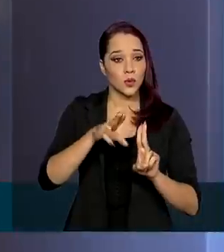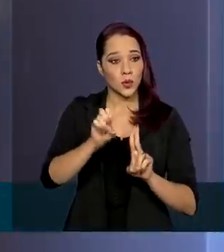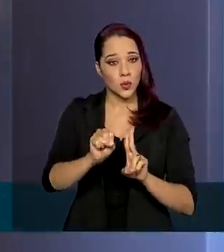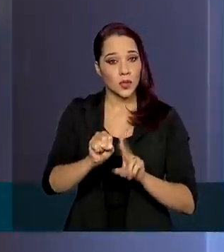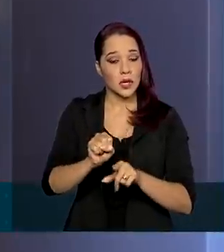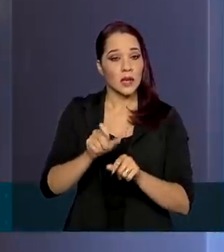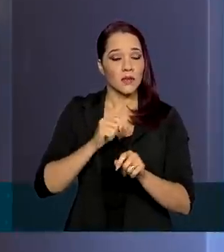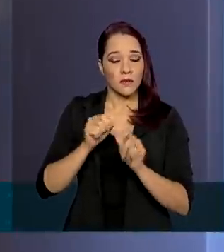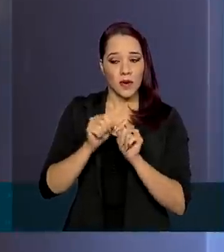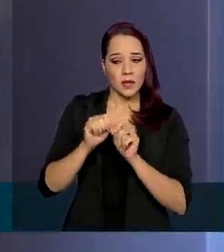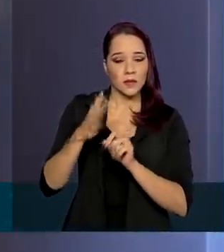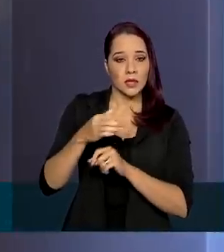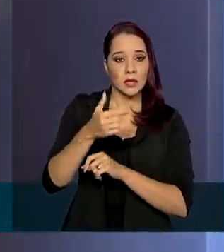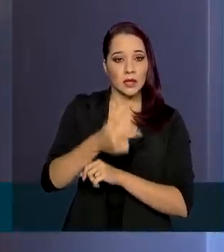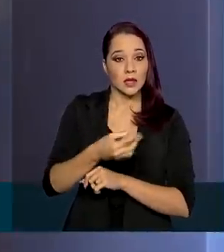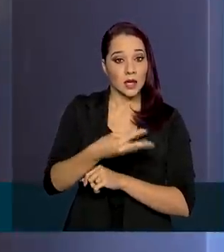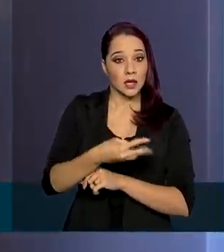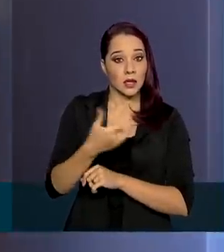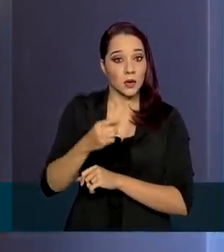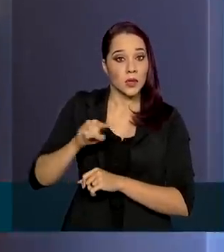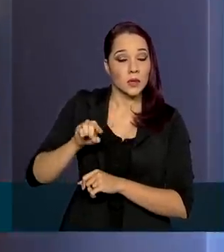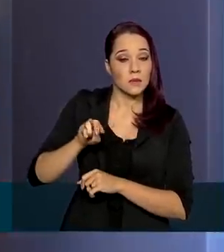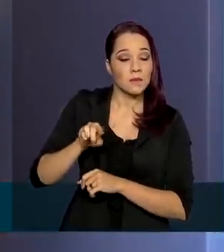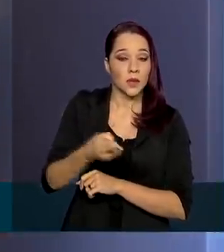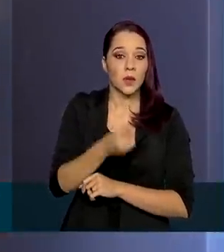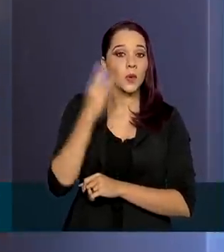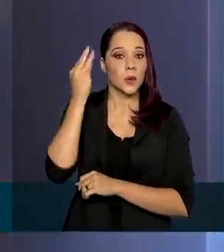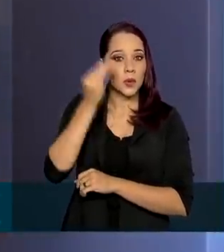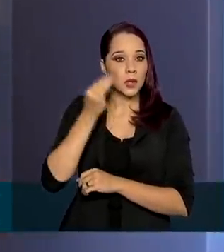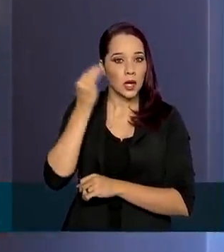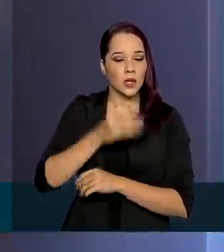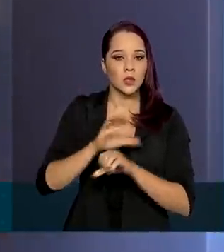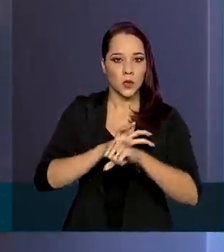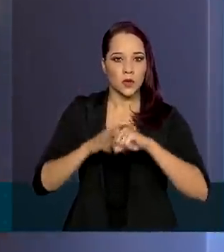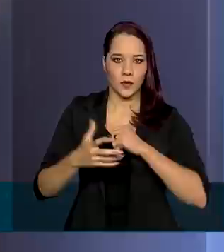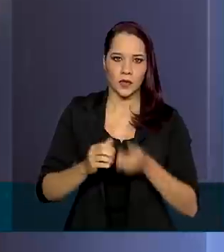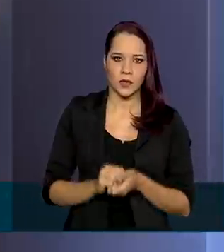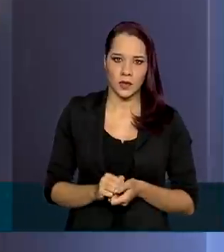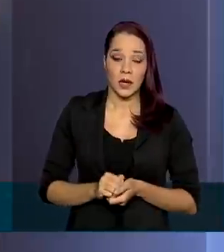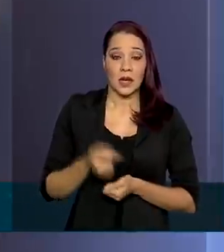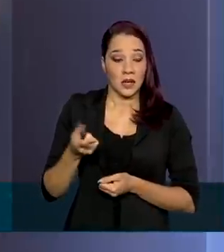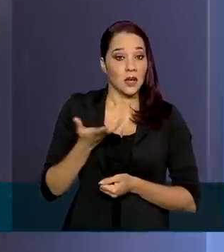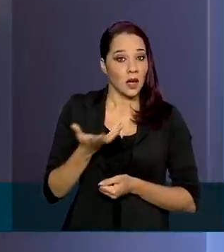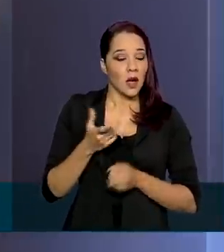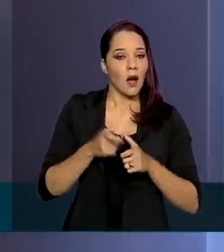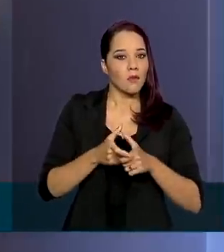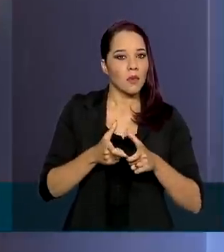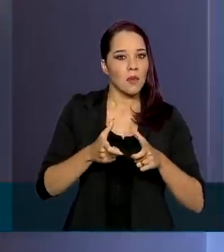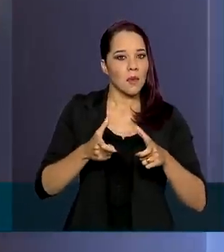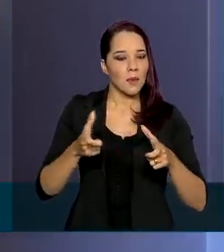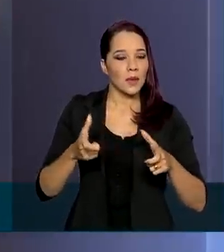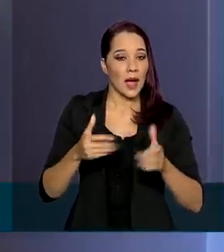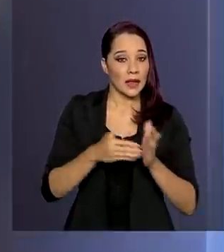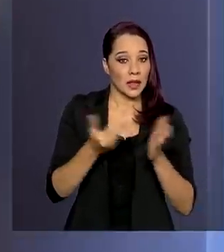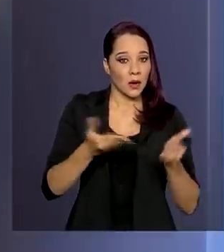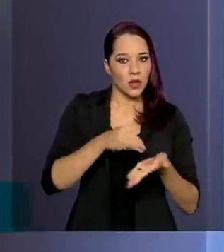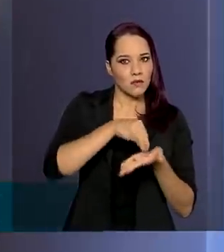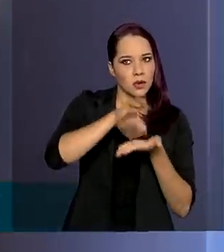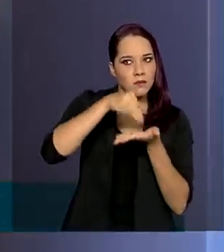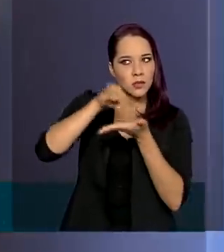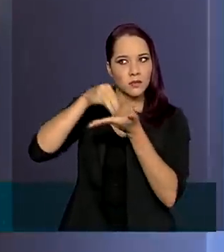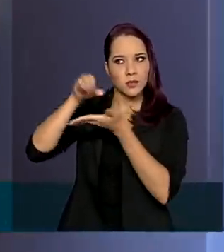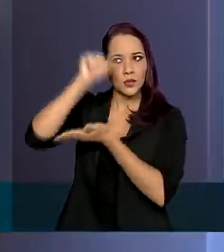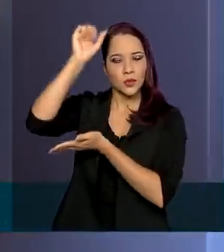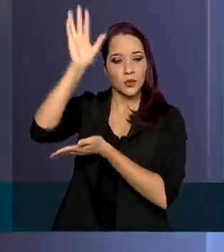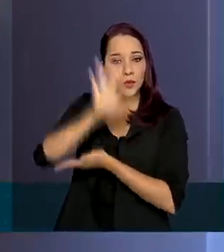faz 32 mil testes de coronavírus e a pasta quer ampliar esse número. Até agora, foram distribuídos para